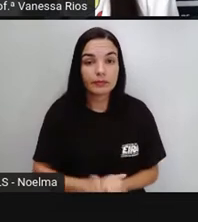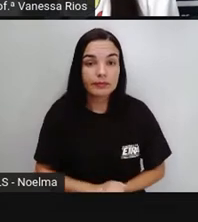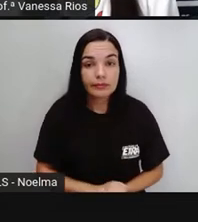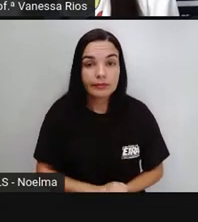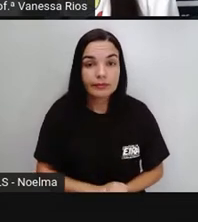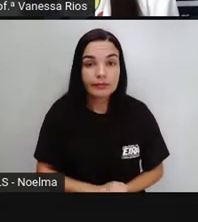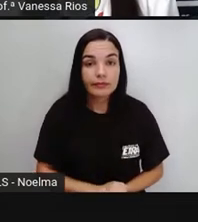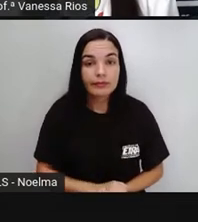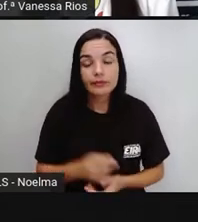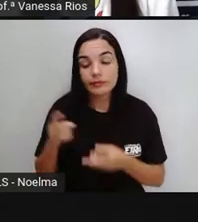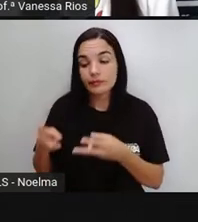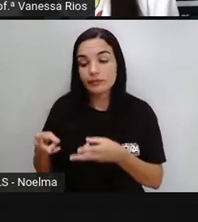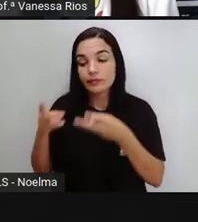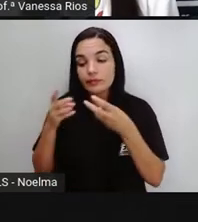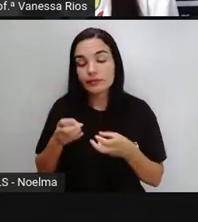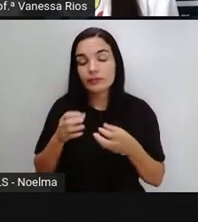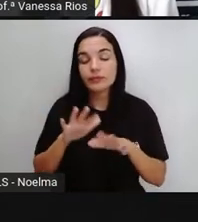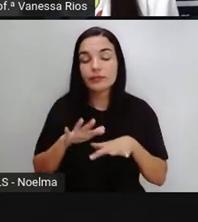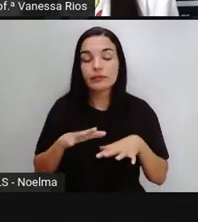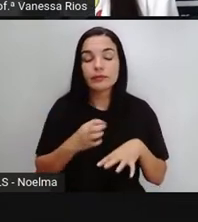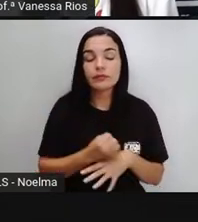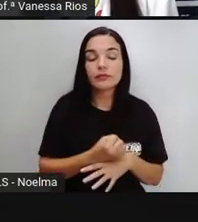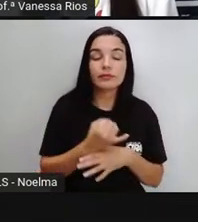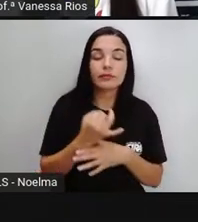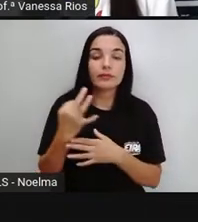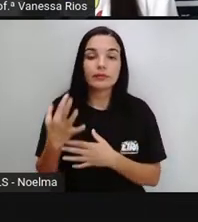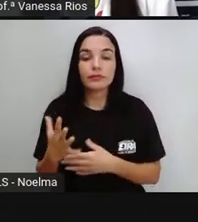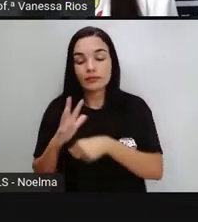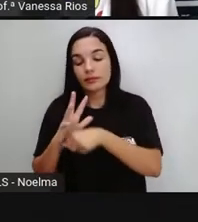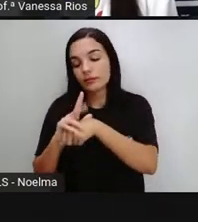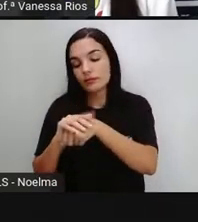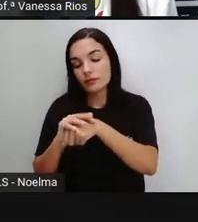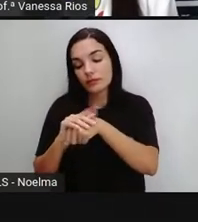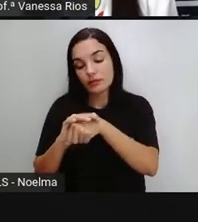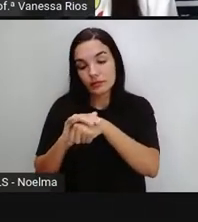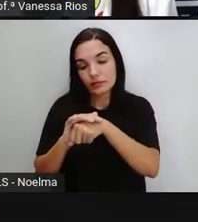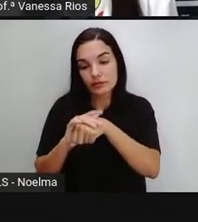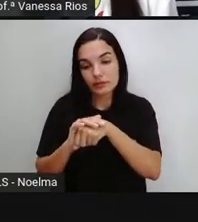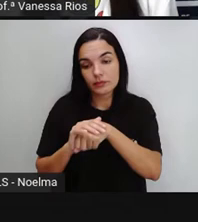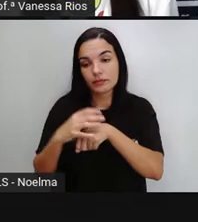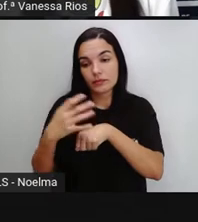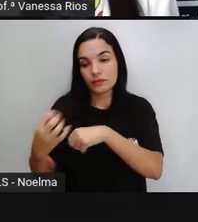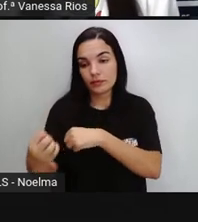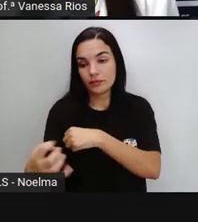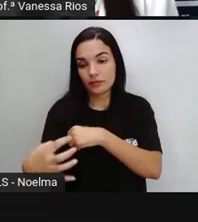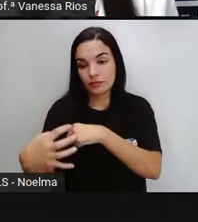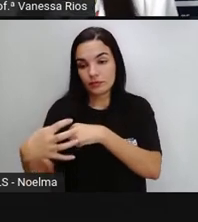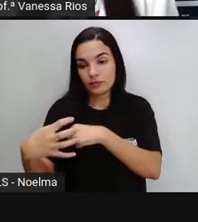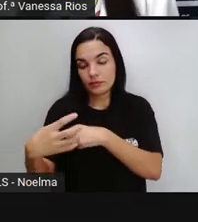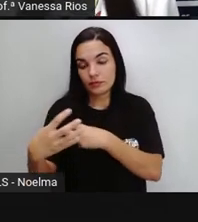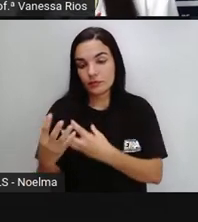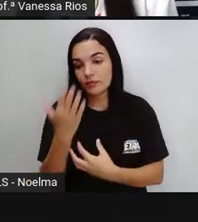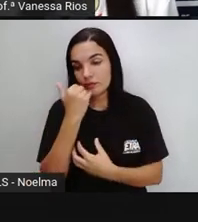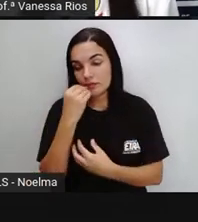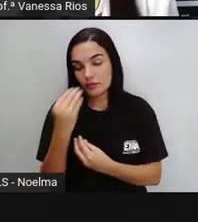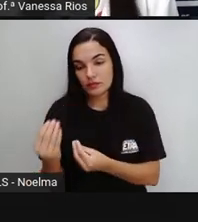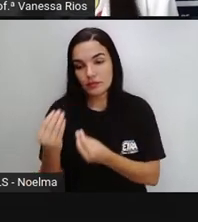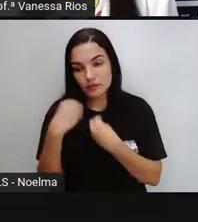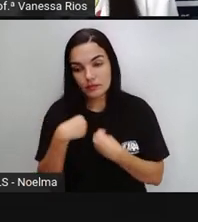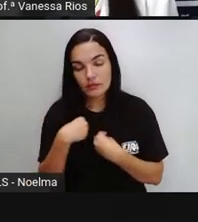sobre as doenças transmitidas pelos alimentos, as DTAs. E para observar alguns dados